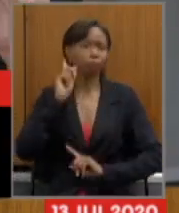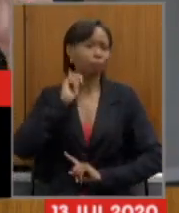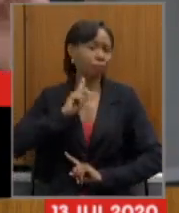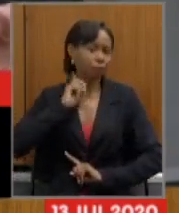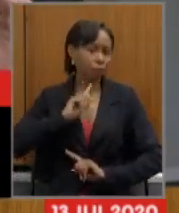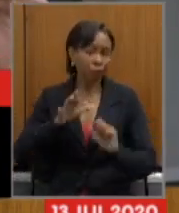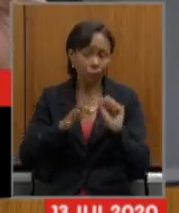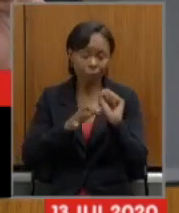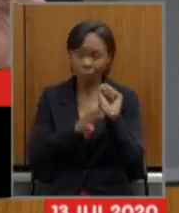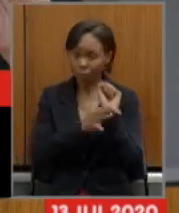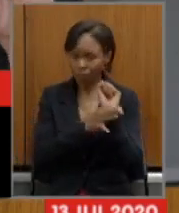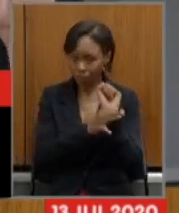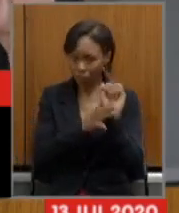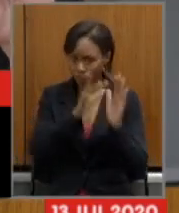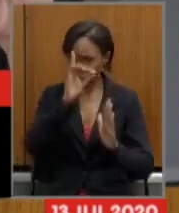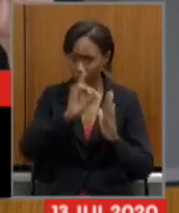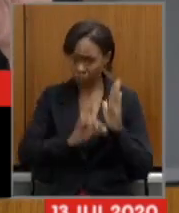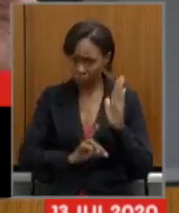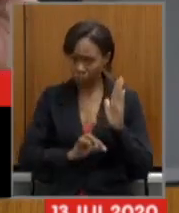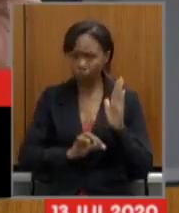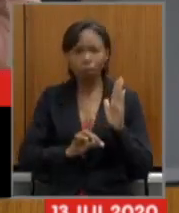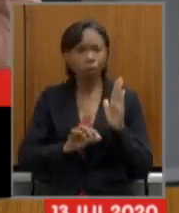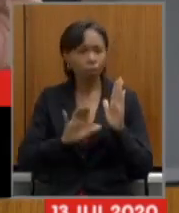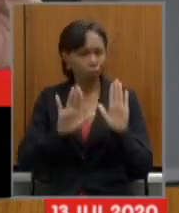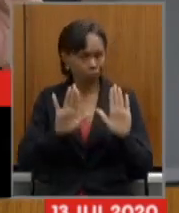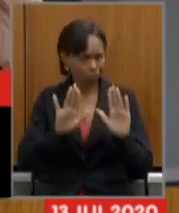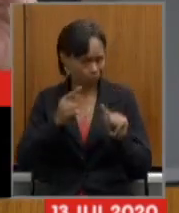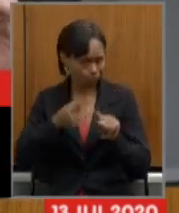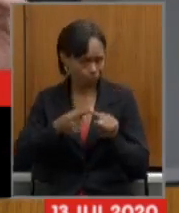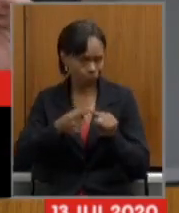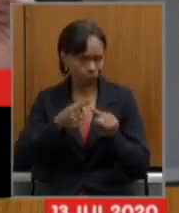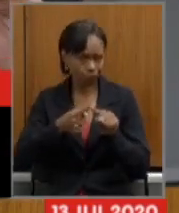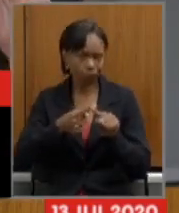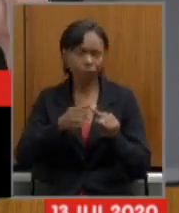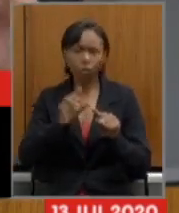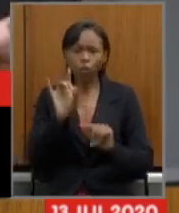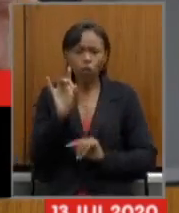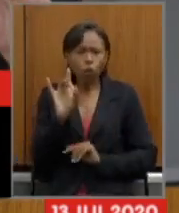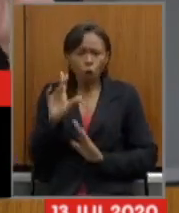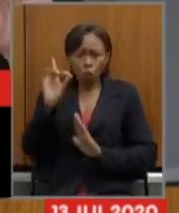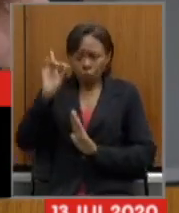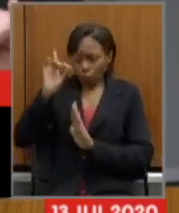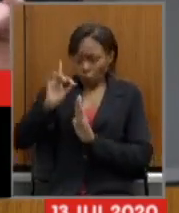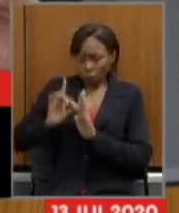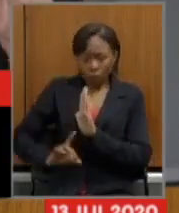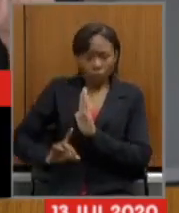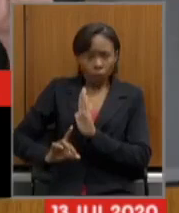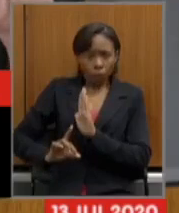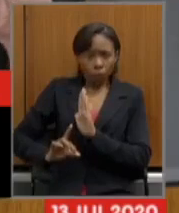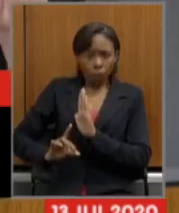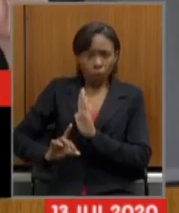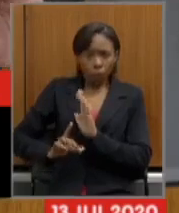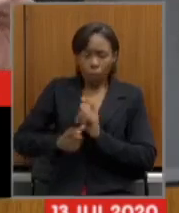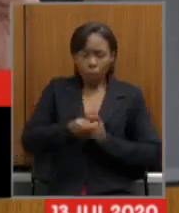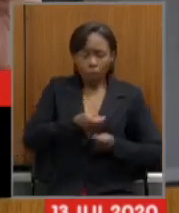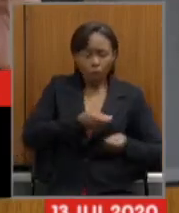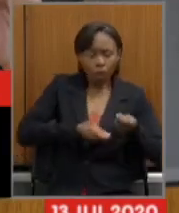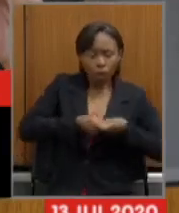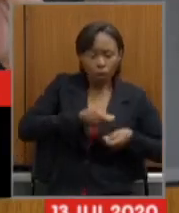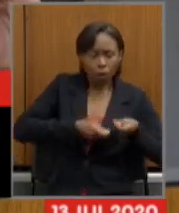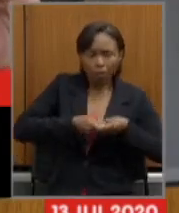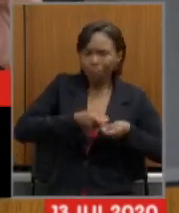o direito porque só o direito sem sustentação não significa nada